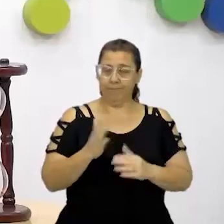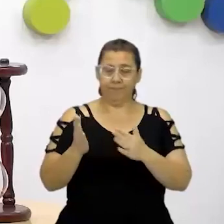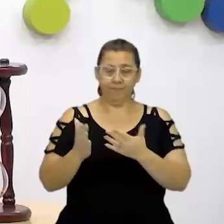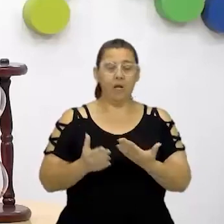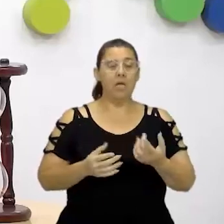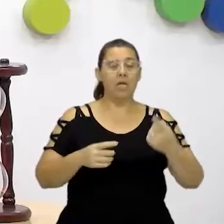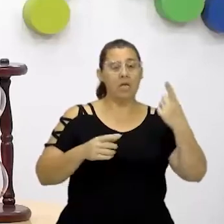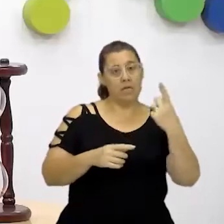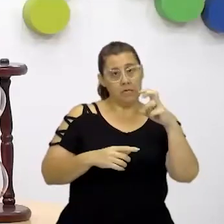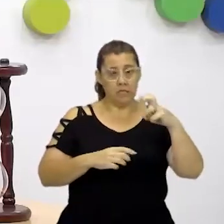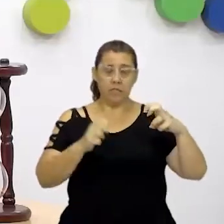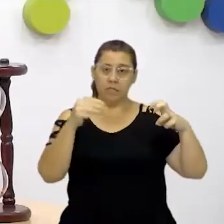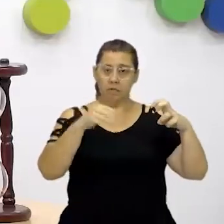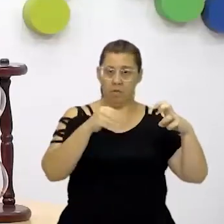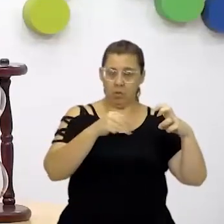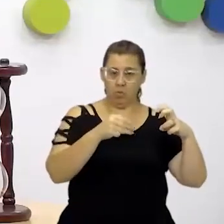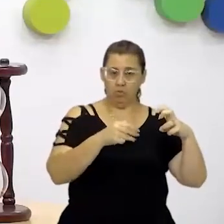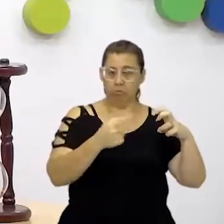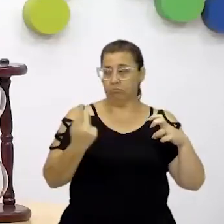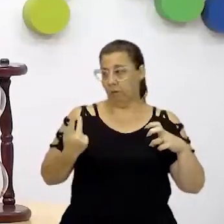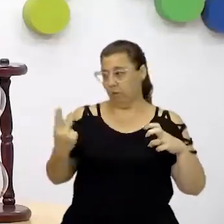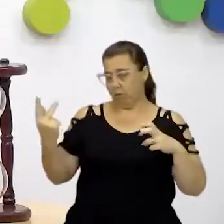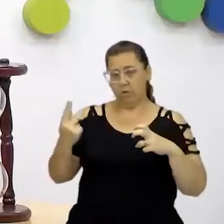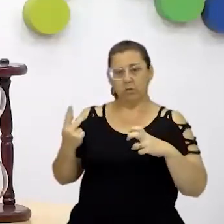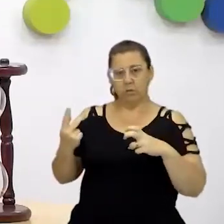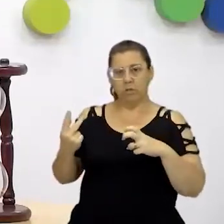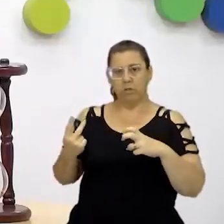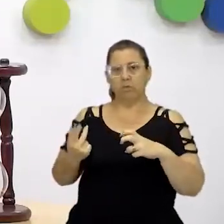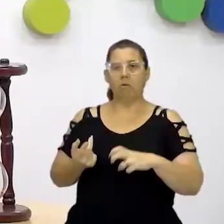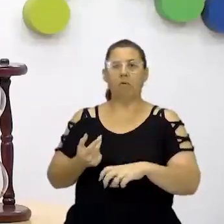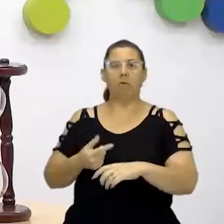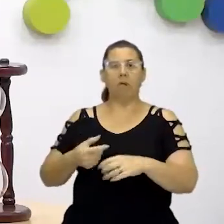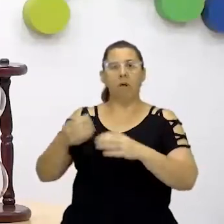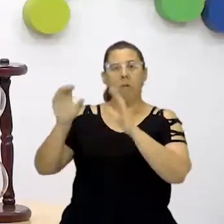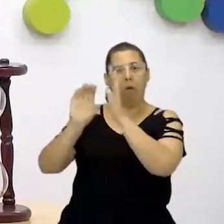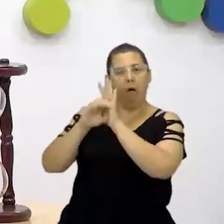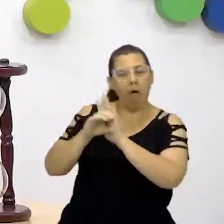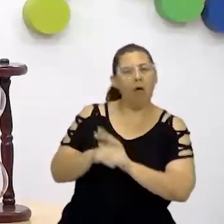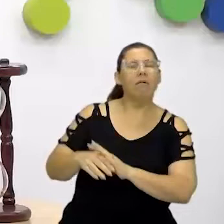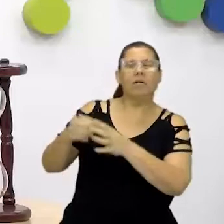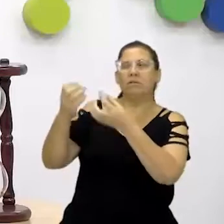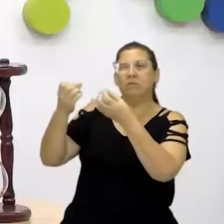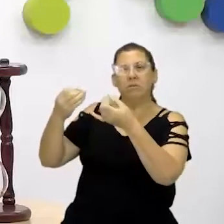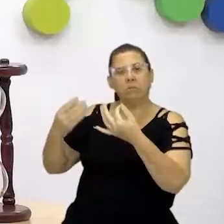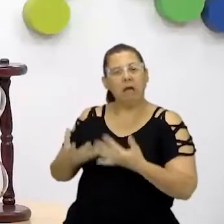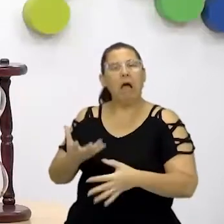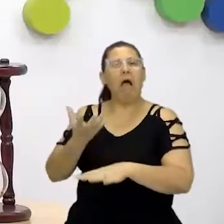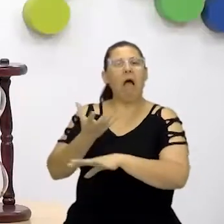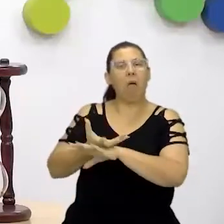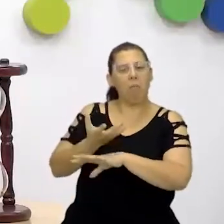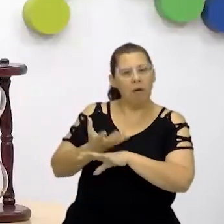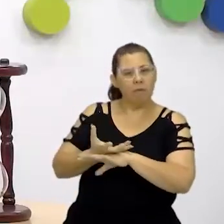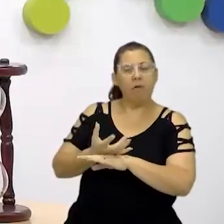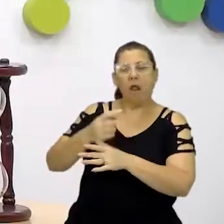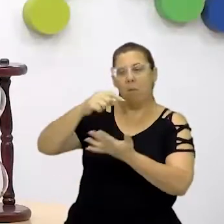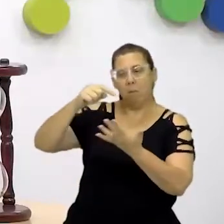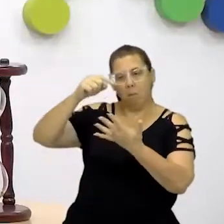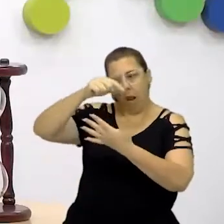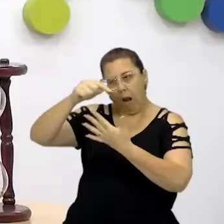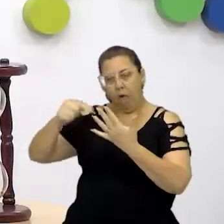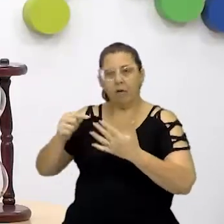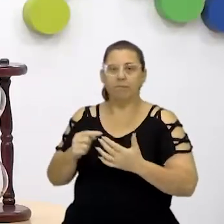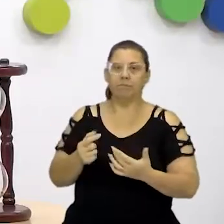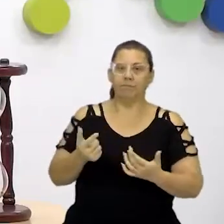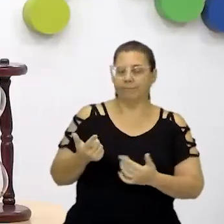nossos 15 minutos aqui, onde eu e professor Kleber vamos passar conceitos, vamos explicar um pouquinho da matéria. Nos próximos 15